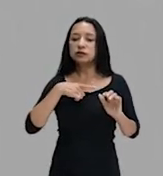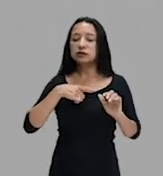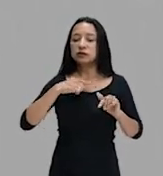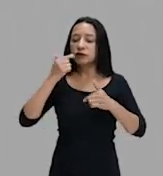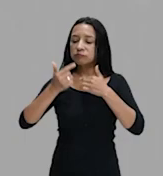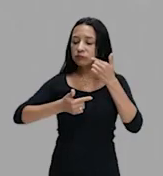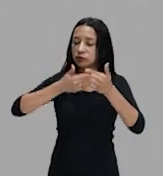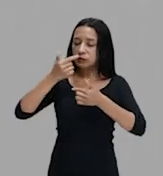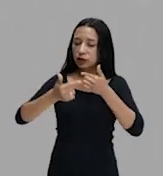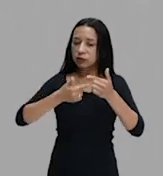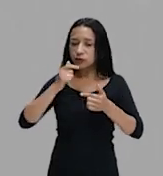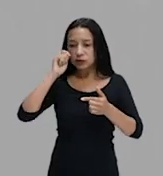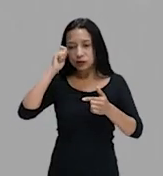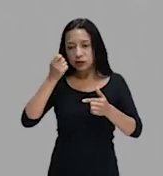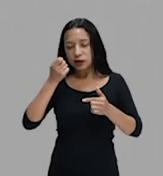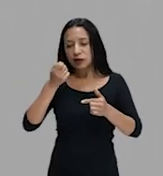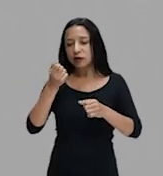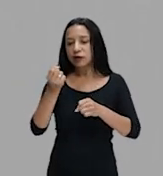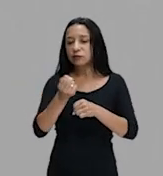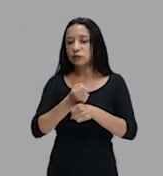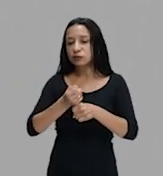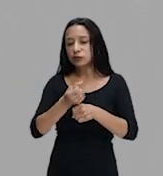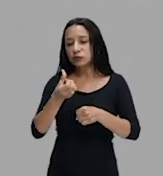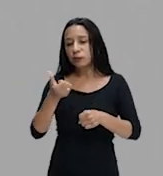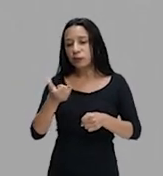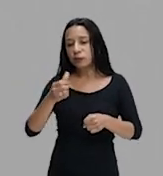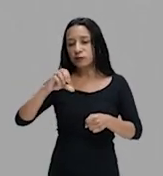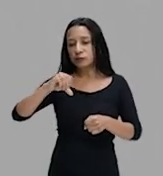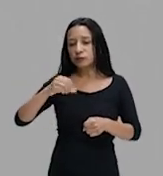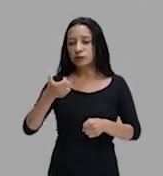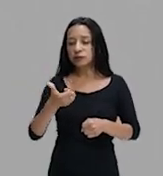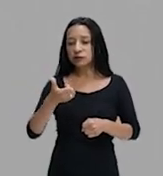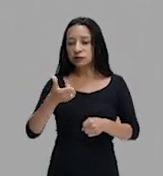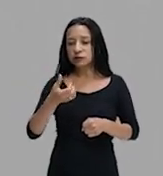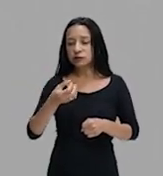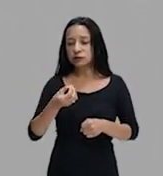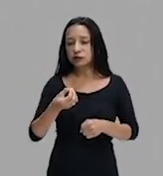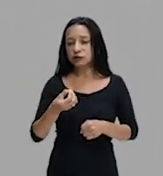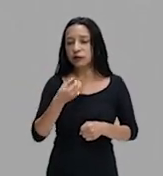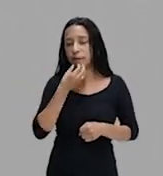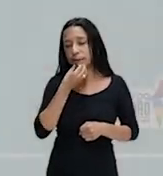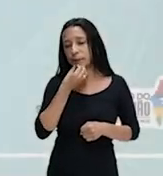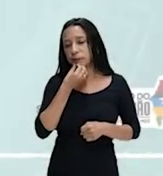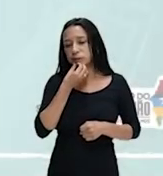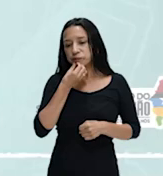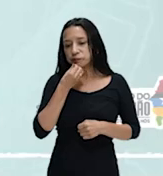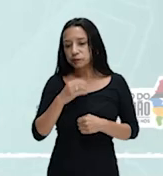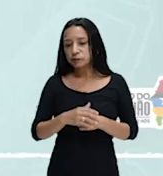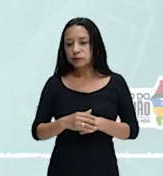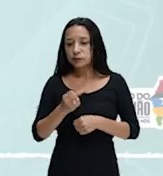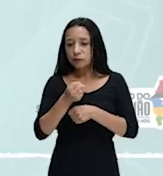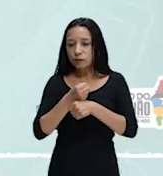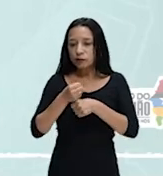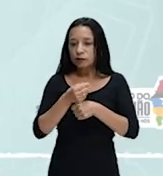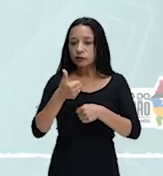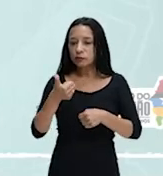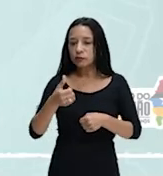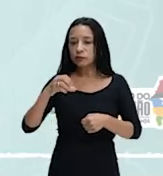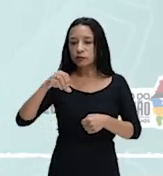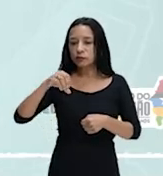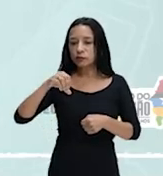na década de 1960. Na década de 70, na Universidade de Cândido Mendes, a gente começa a observar